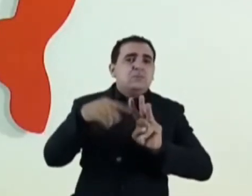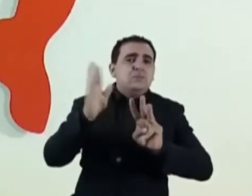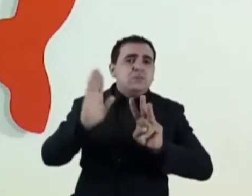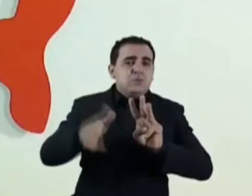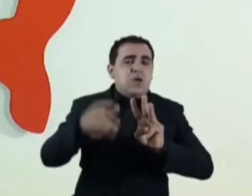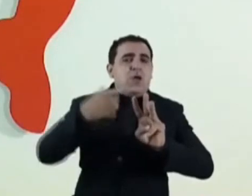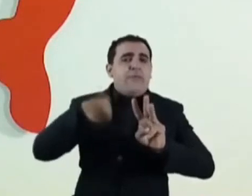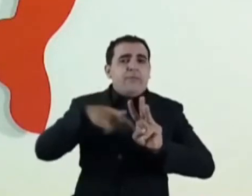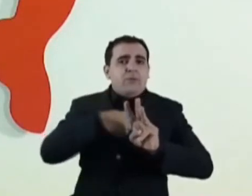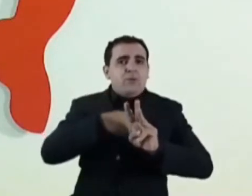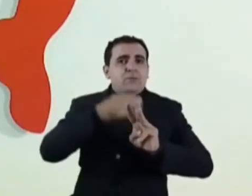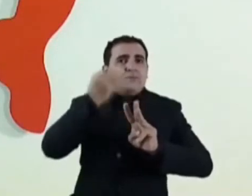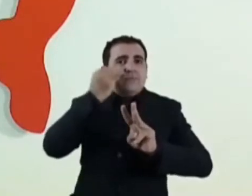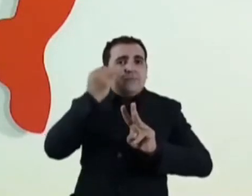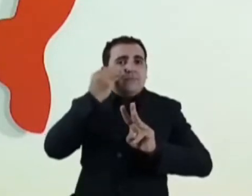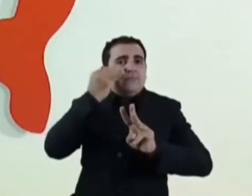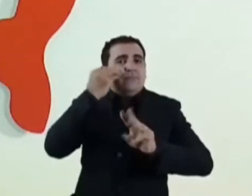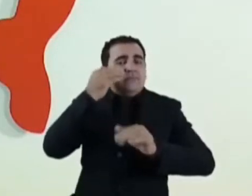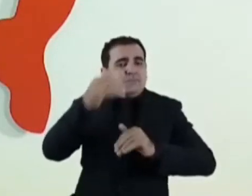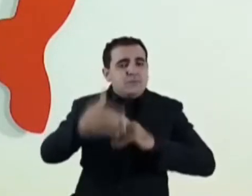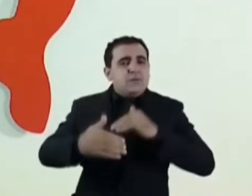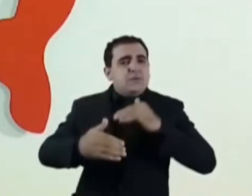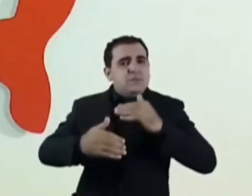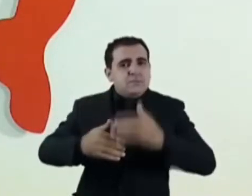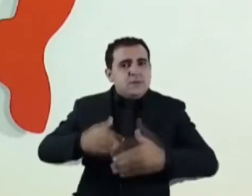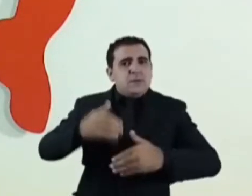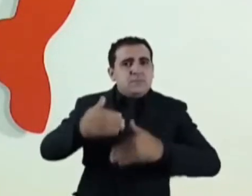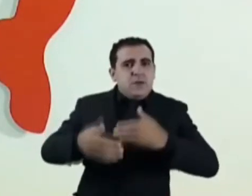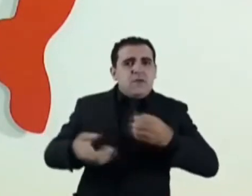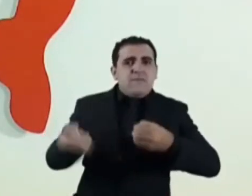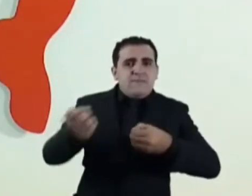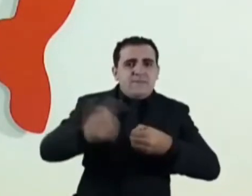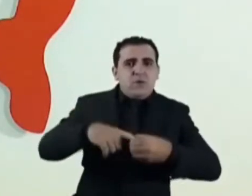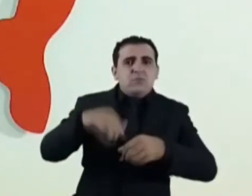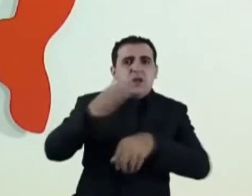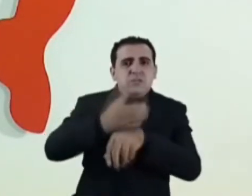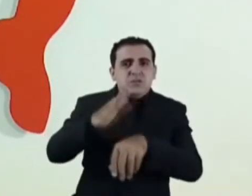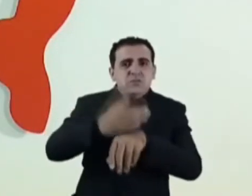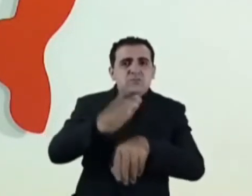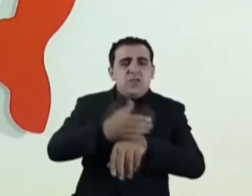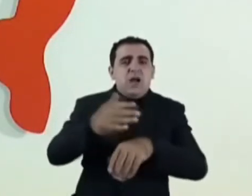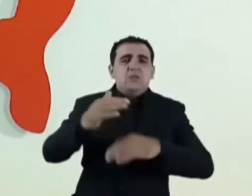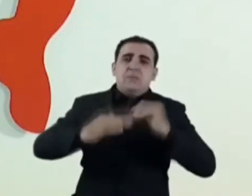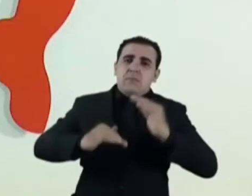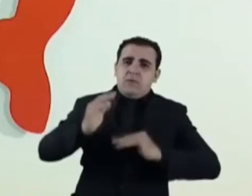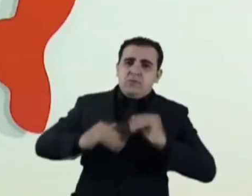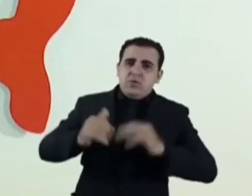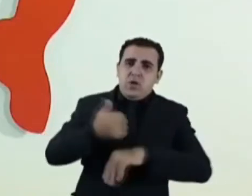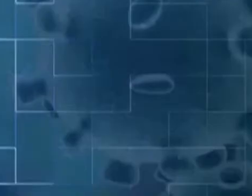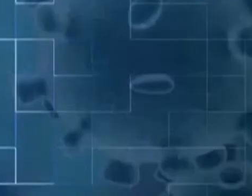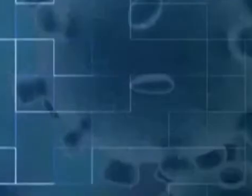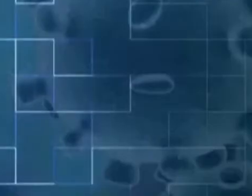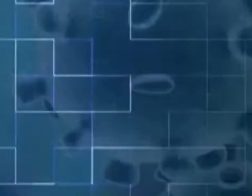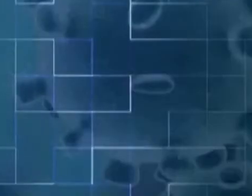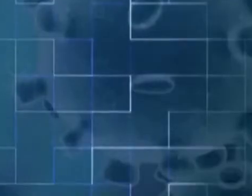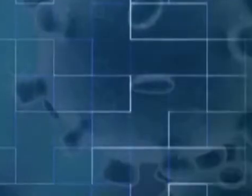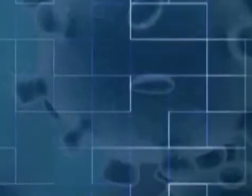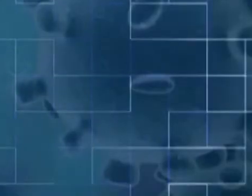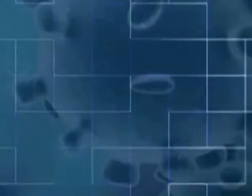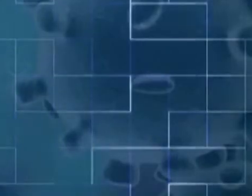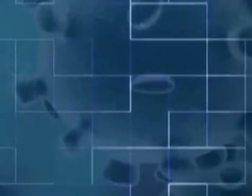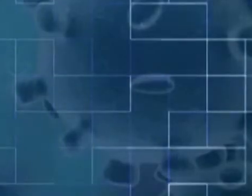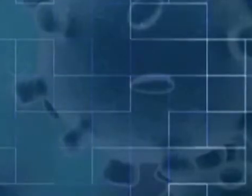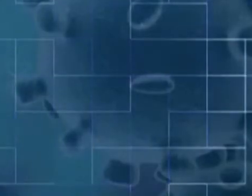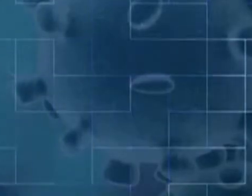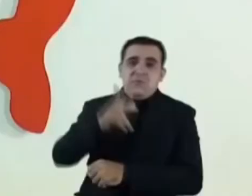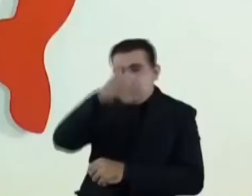de algum modo, retomar atividades profissionais, de um modo geral. Novos prazos